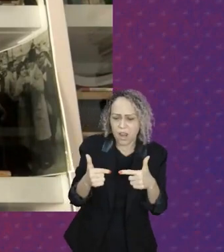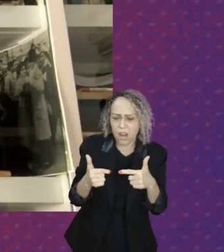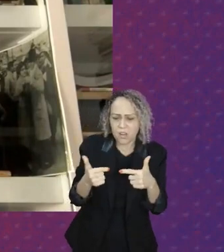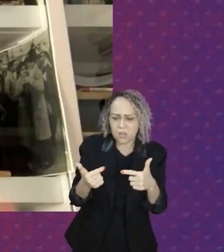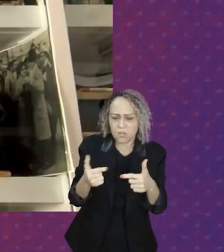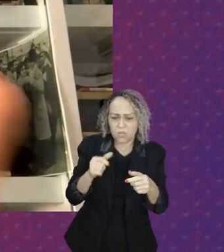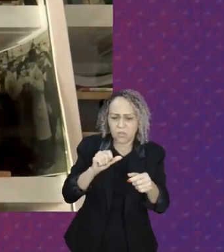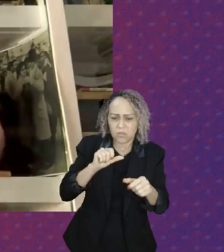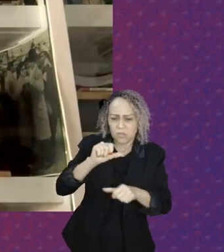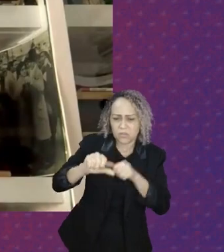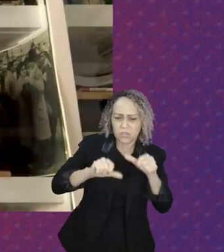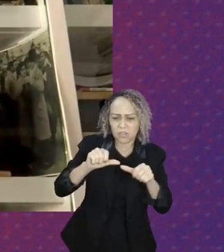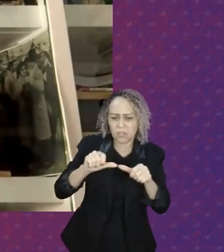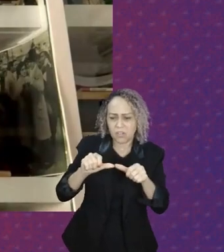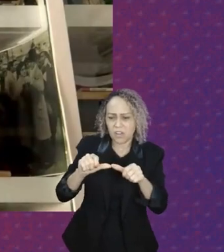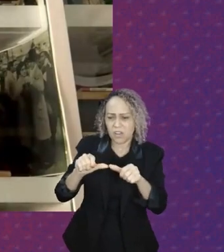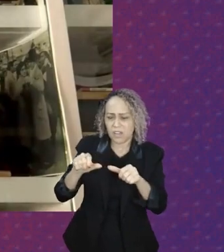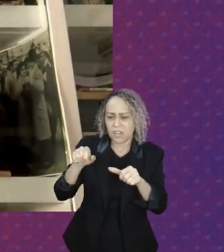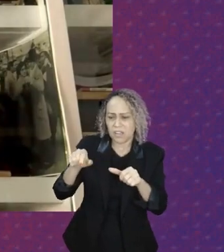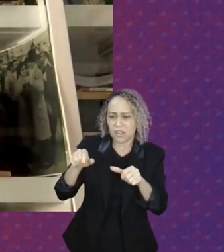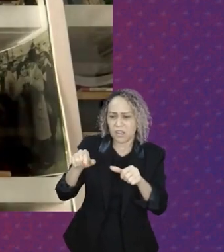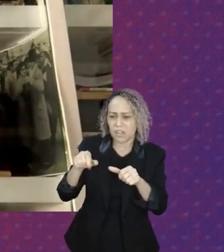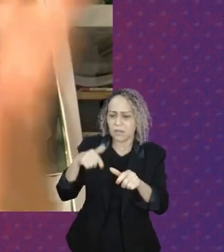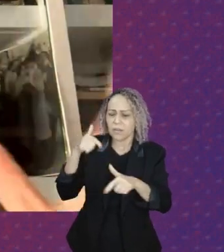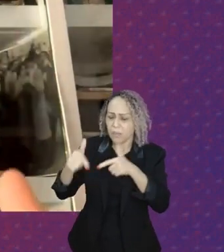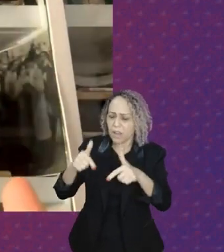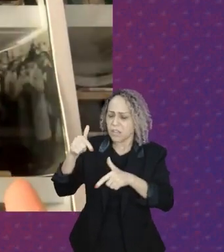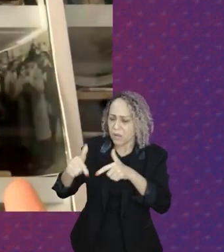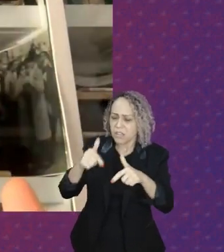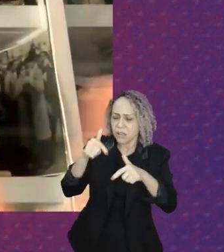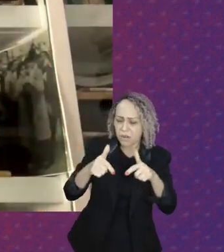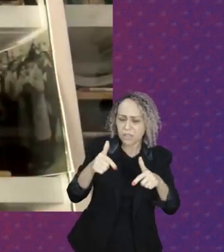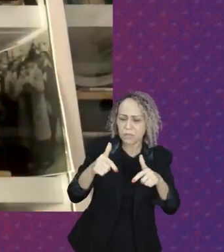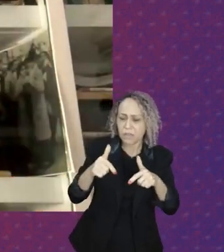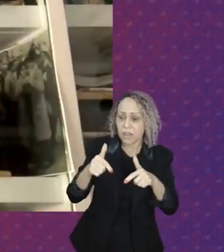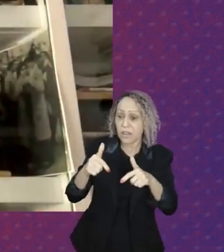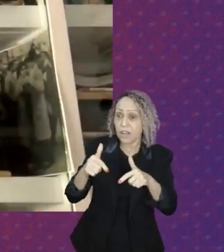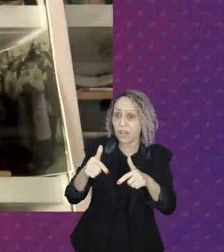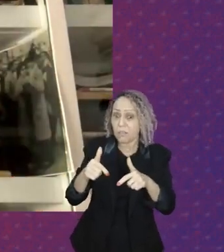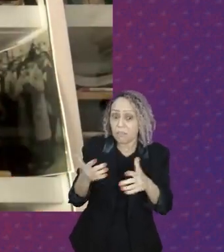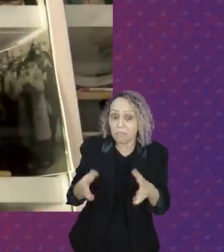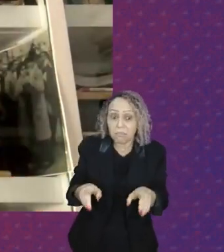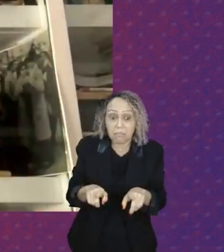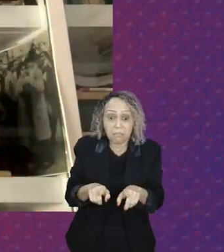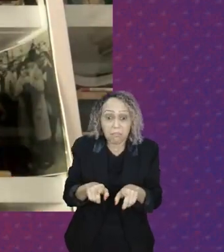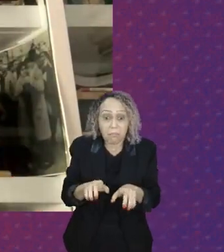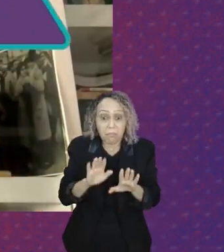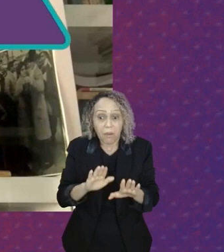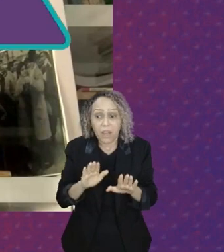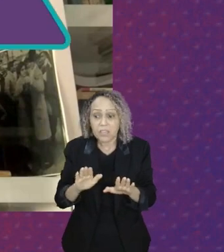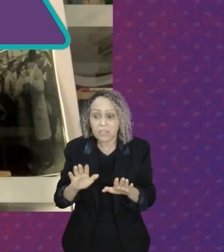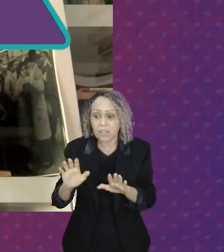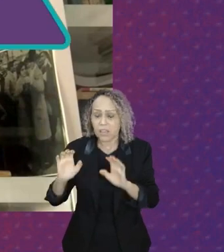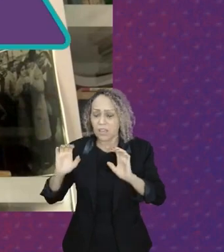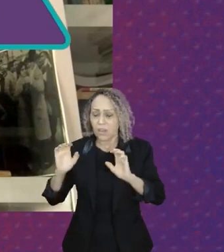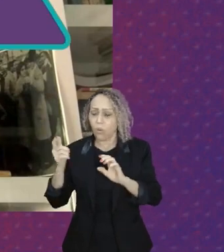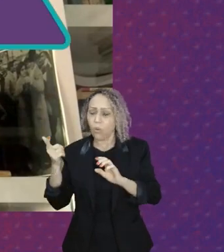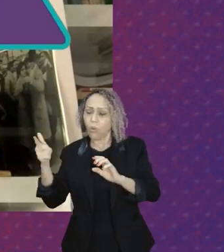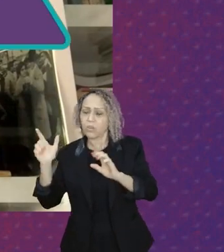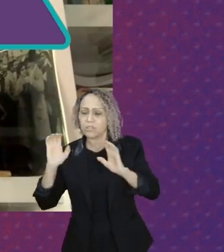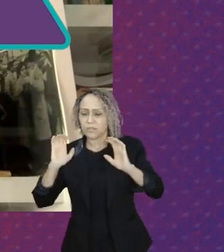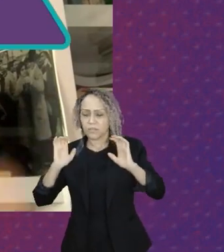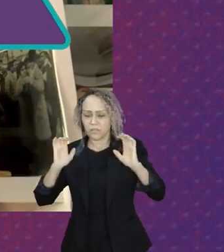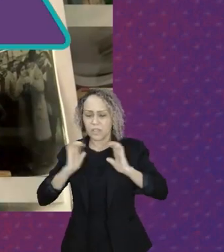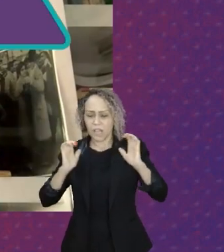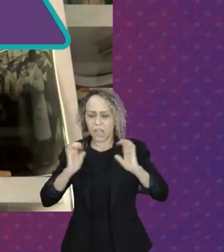Então, esse é um pequeno exemplo. Então, as pessoas ficam falando eu sou empreendedor, né? Mas o que é esse empreendedor na